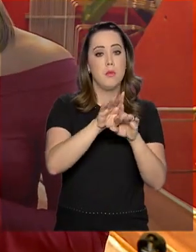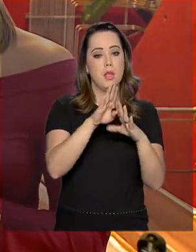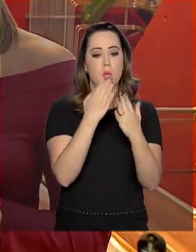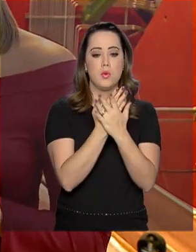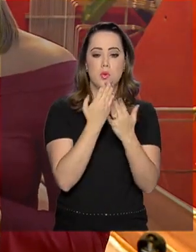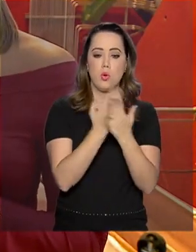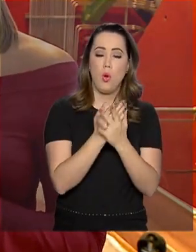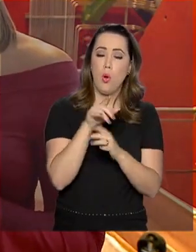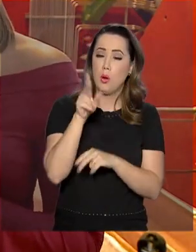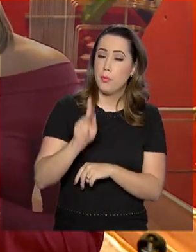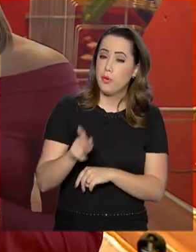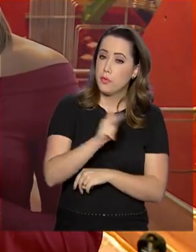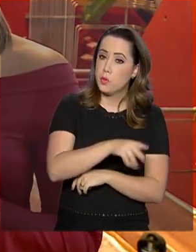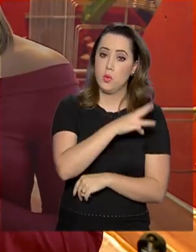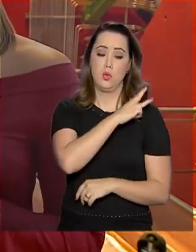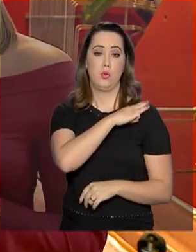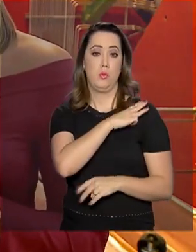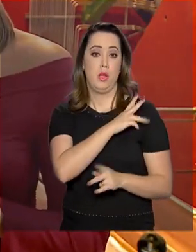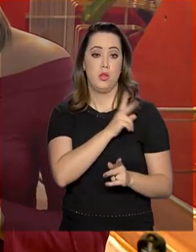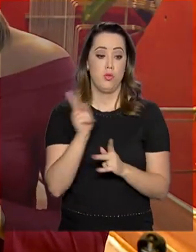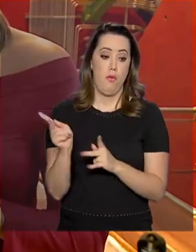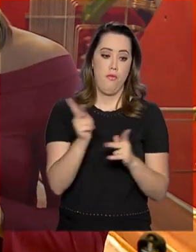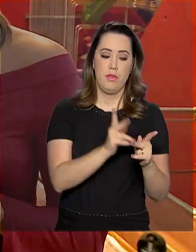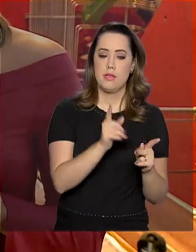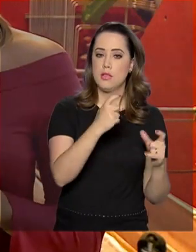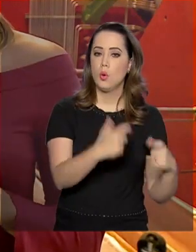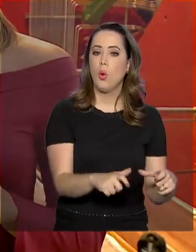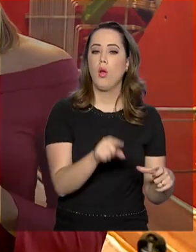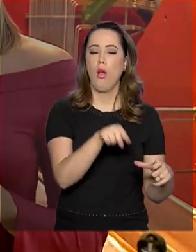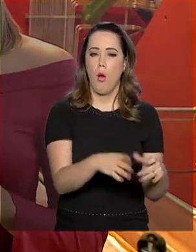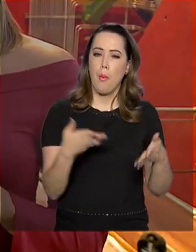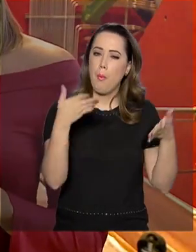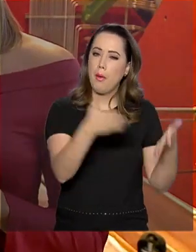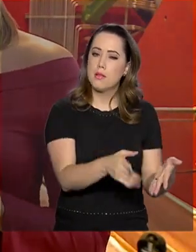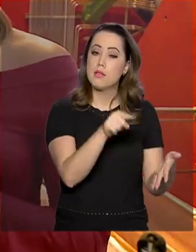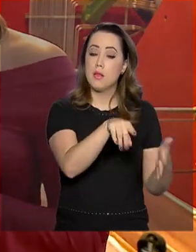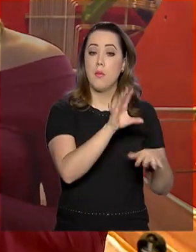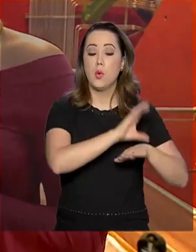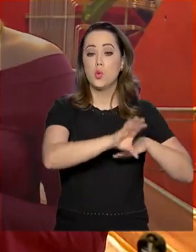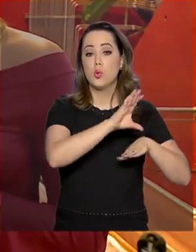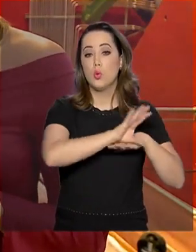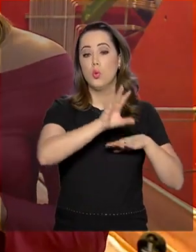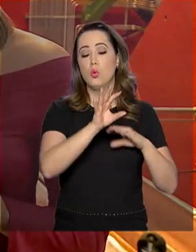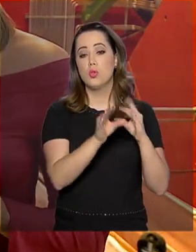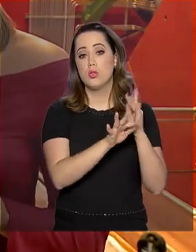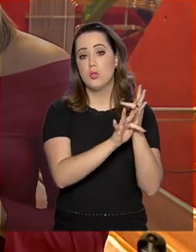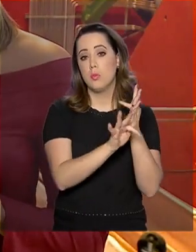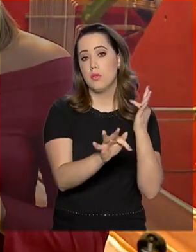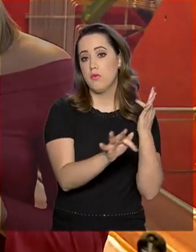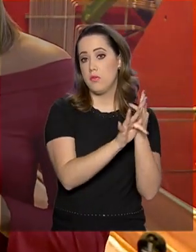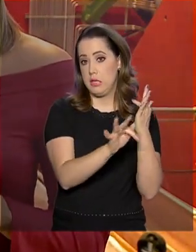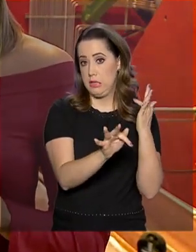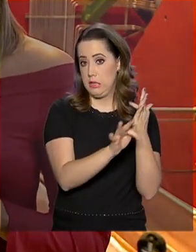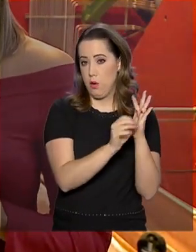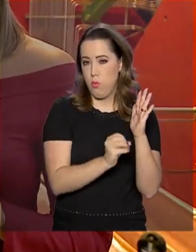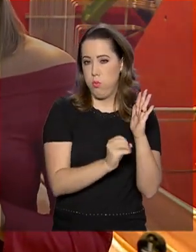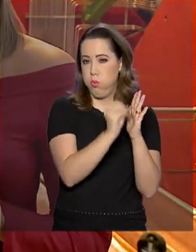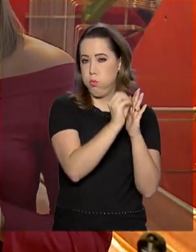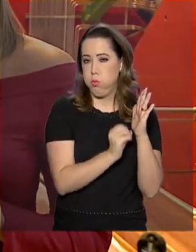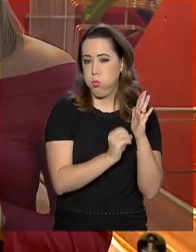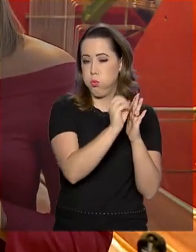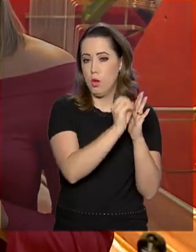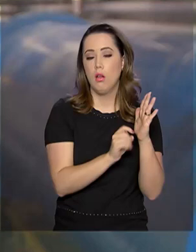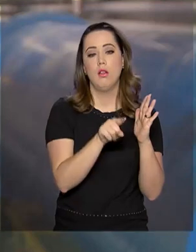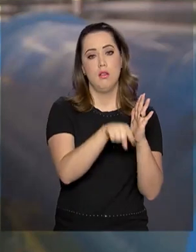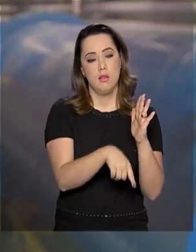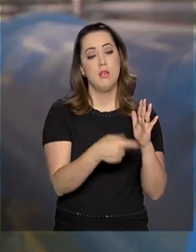na qual professores de ensino médio visitam o complexo e participam de cursos sobre física das partículas. E essas aulas são em